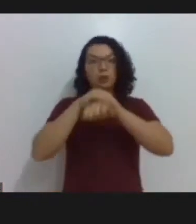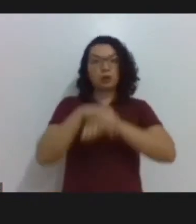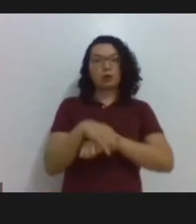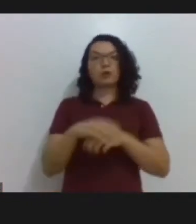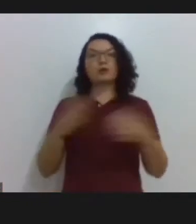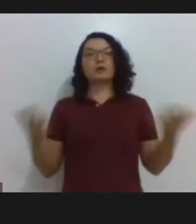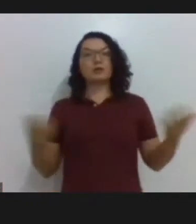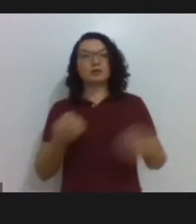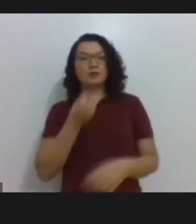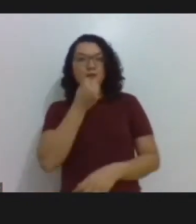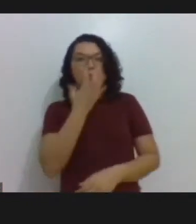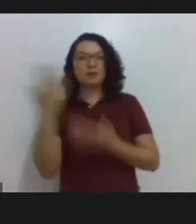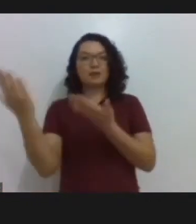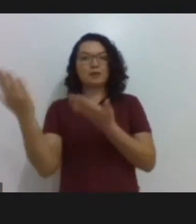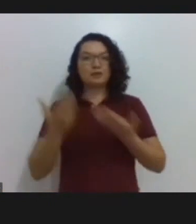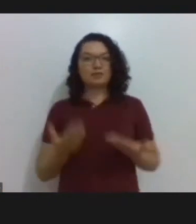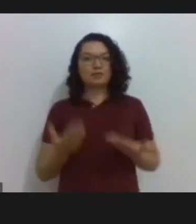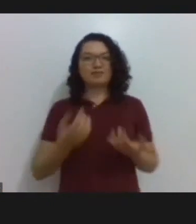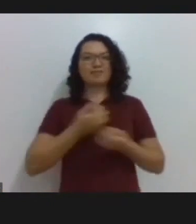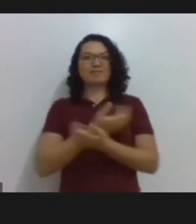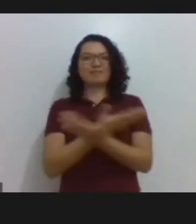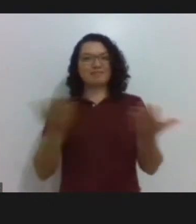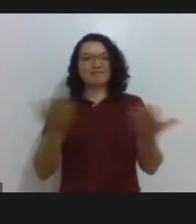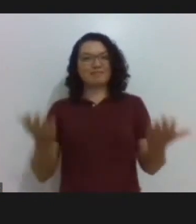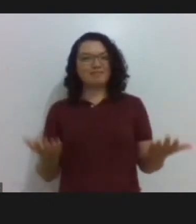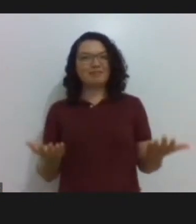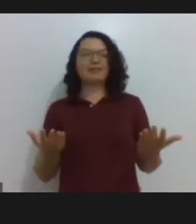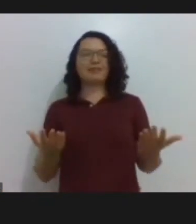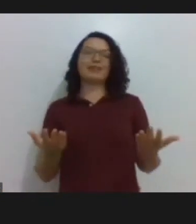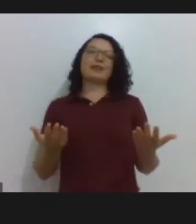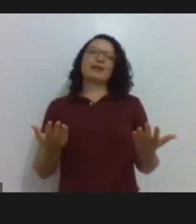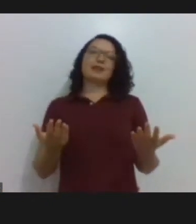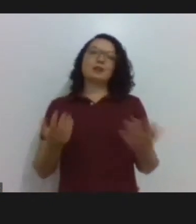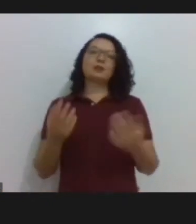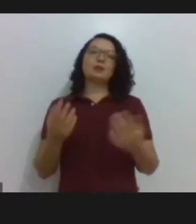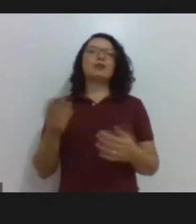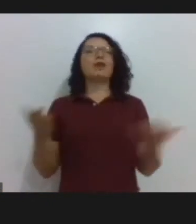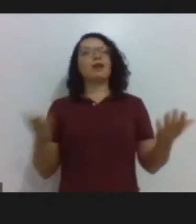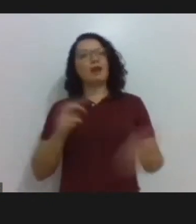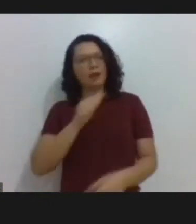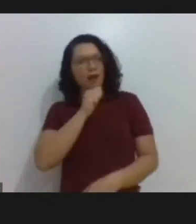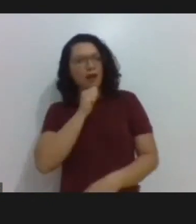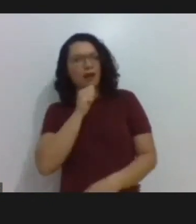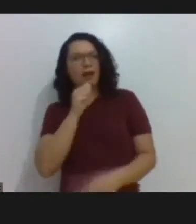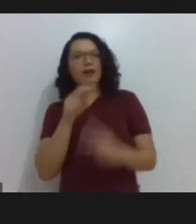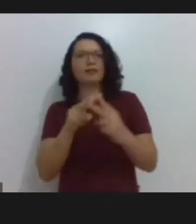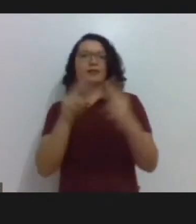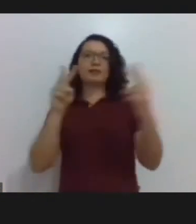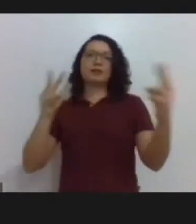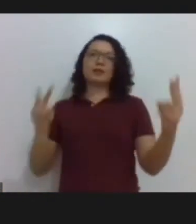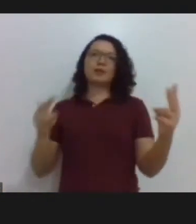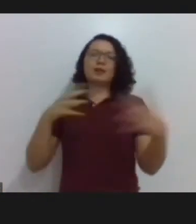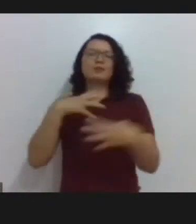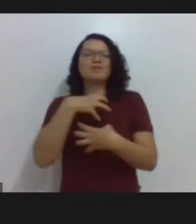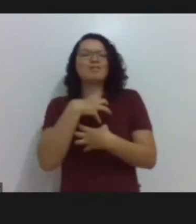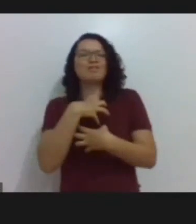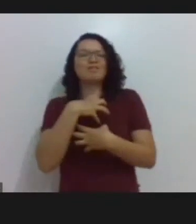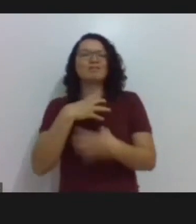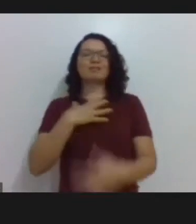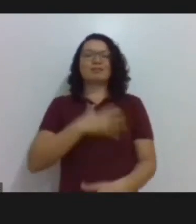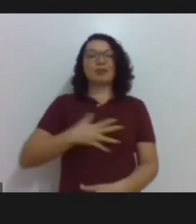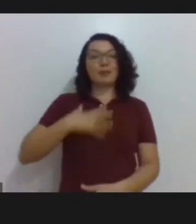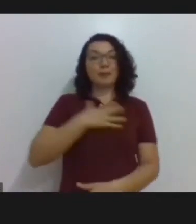boas-vindas a todos, ainda que virtual. Então, é com muito prazer que eu gostaria de introduzir os nossos palestrantes,